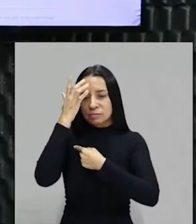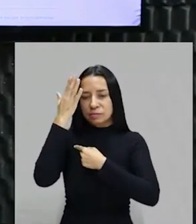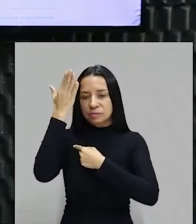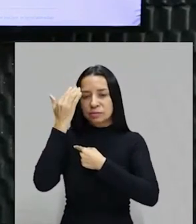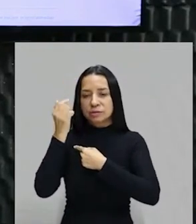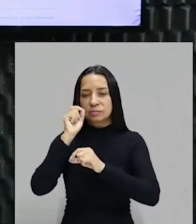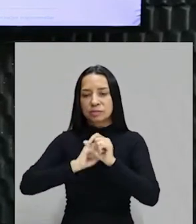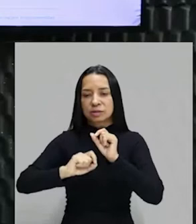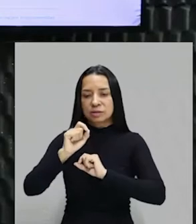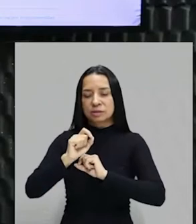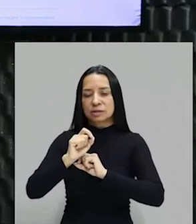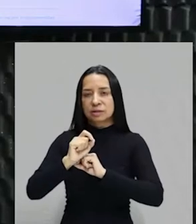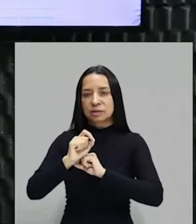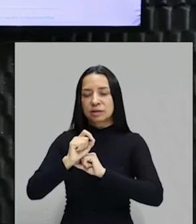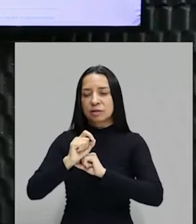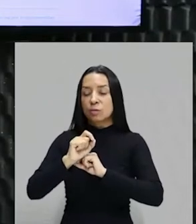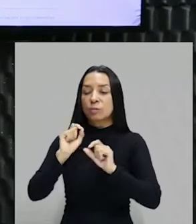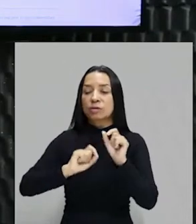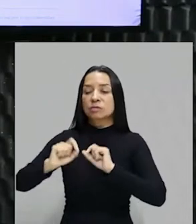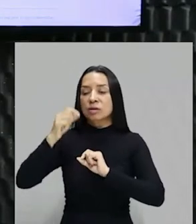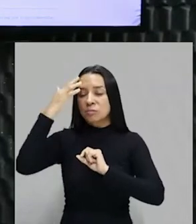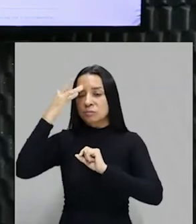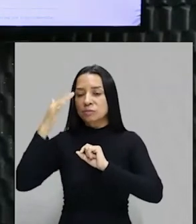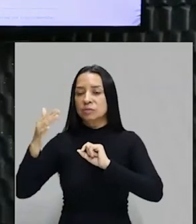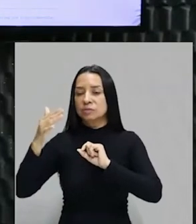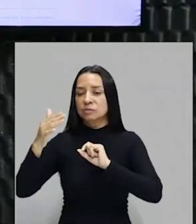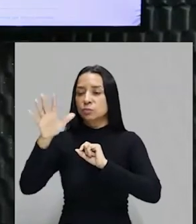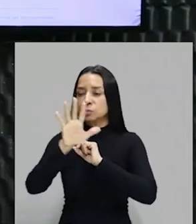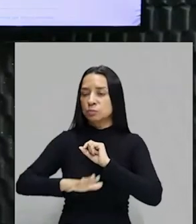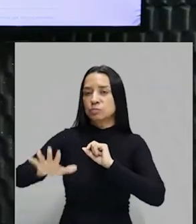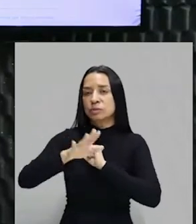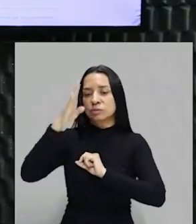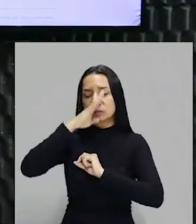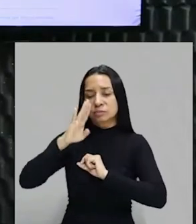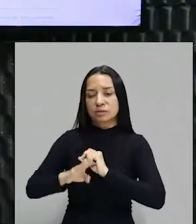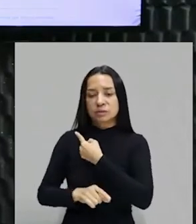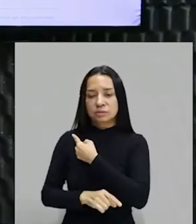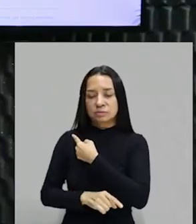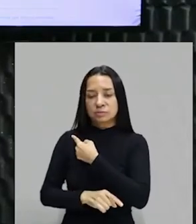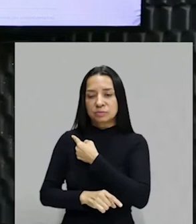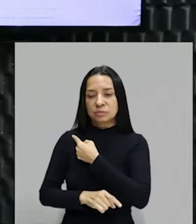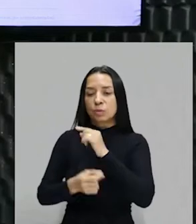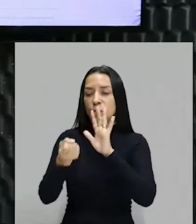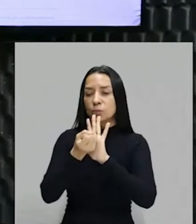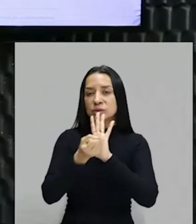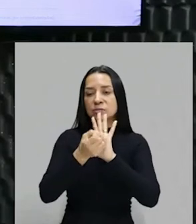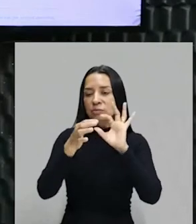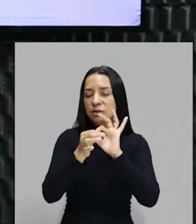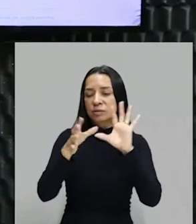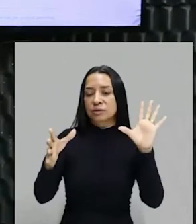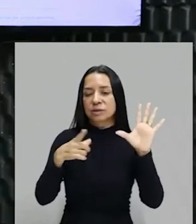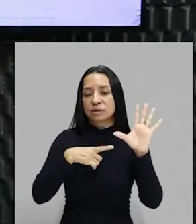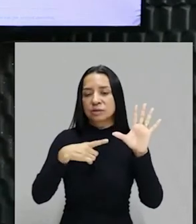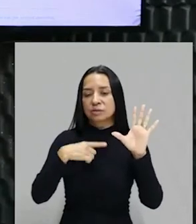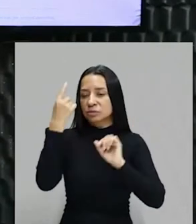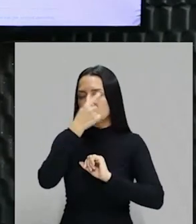quadro há uma idealização do mapa do Brasil e Tiradentes, nosso símbolo da Independência, o do Marte, da Inconfidência Mineira, tem o